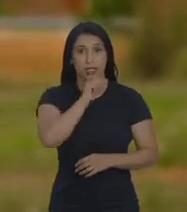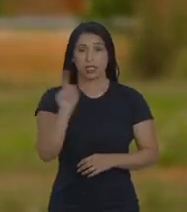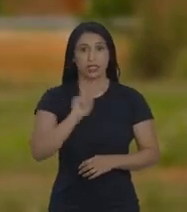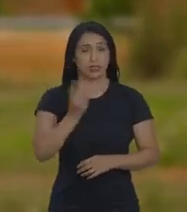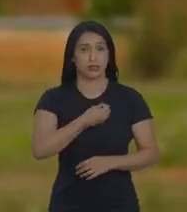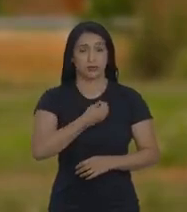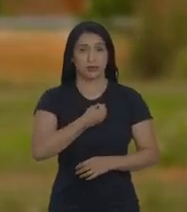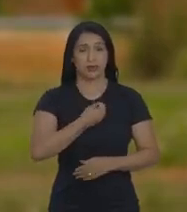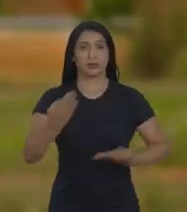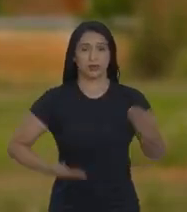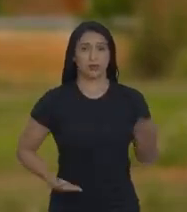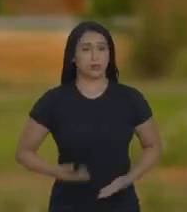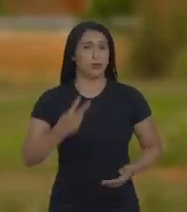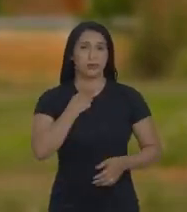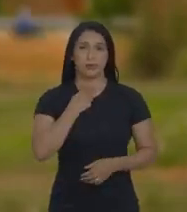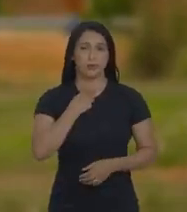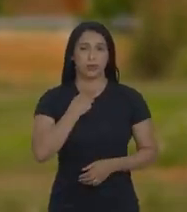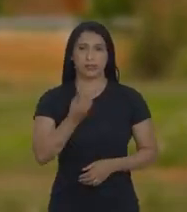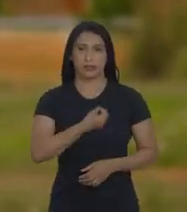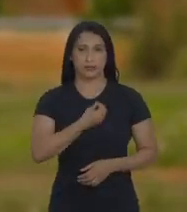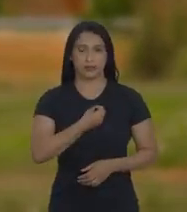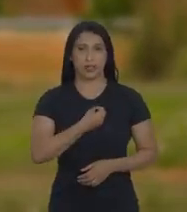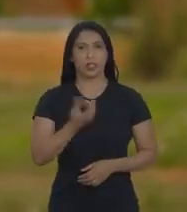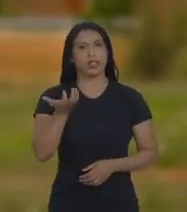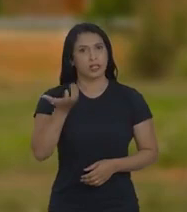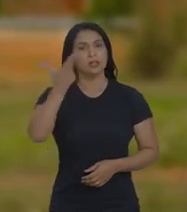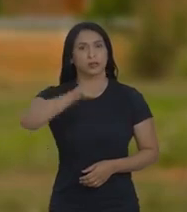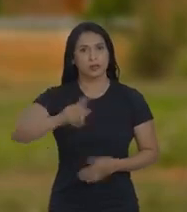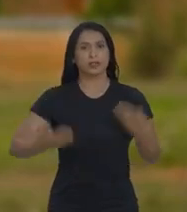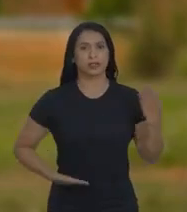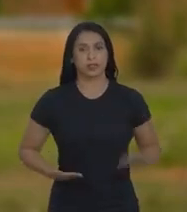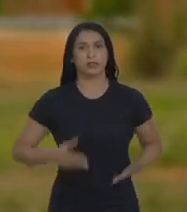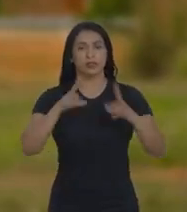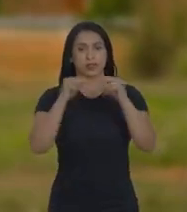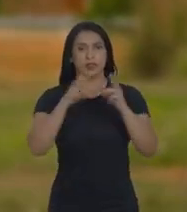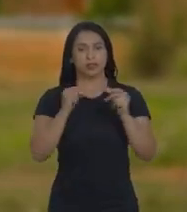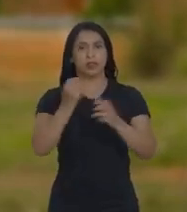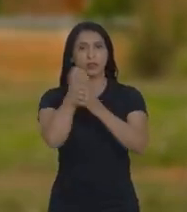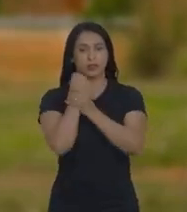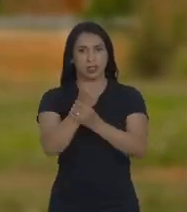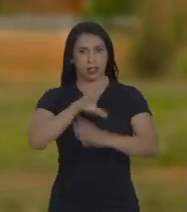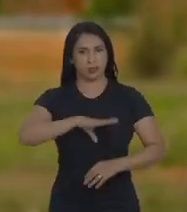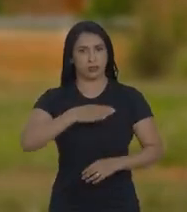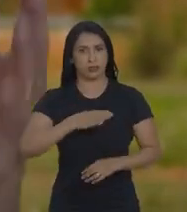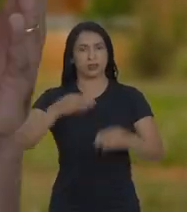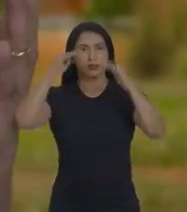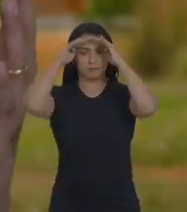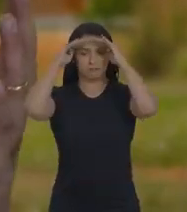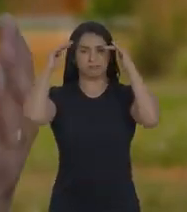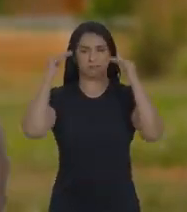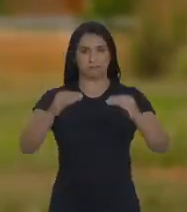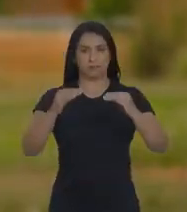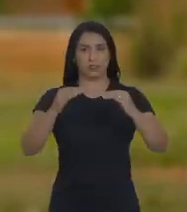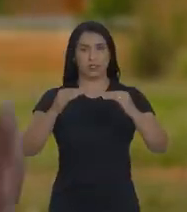vive para servir, não serve para viver. Quero continuar servindo a Brasília com garra, atitude e honestidade. Agradeço